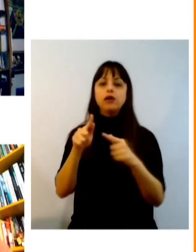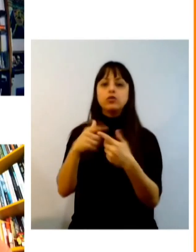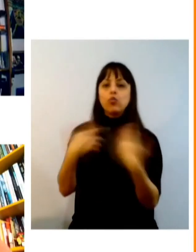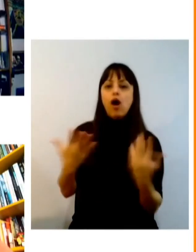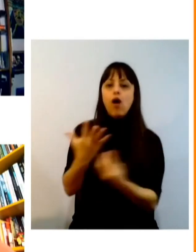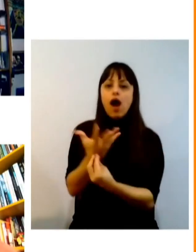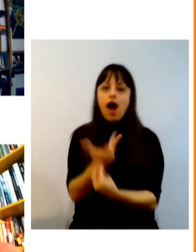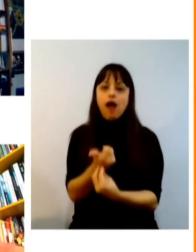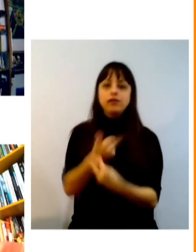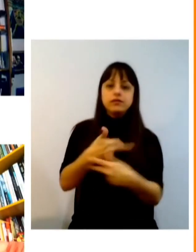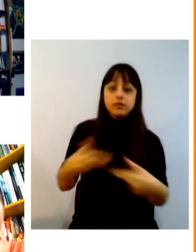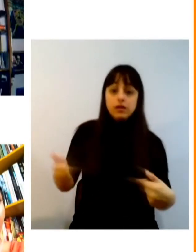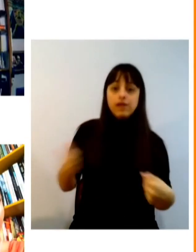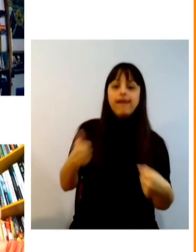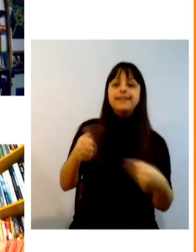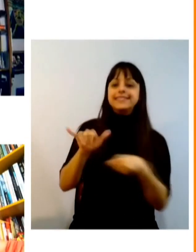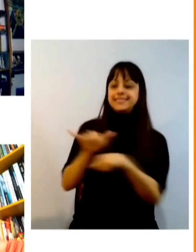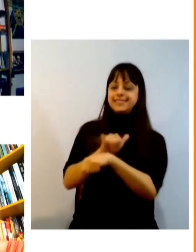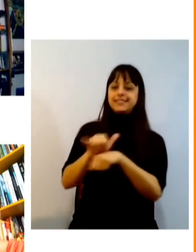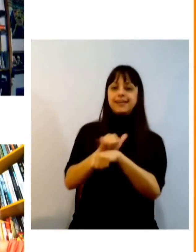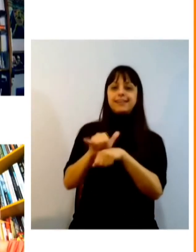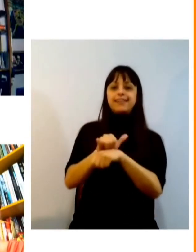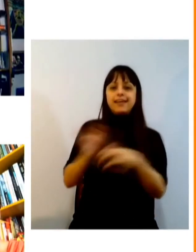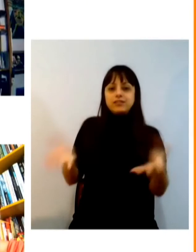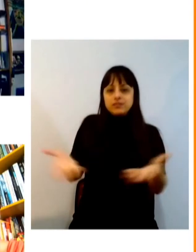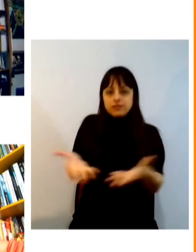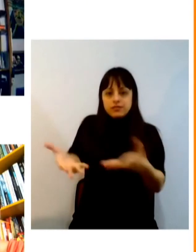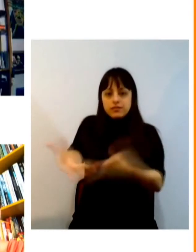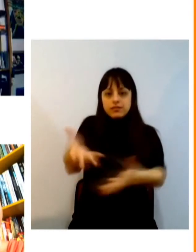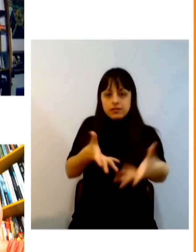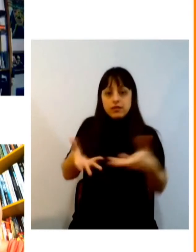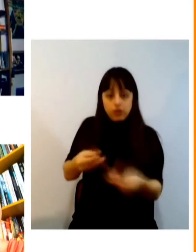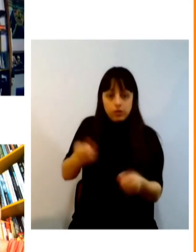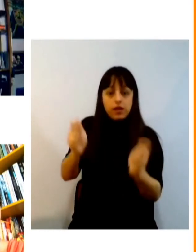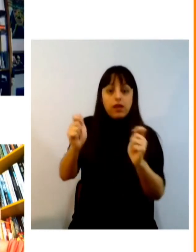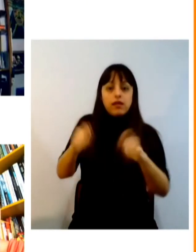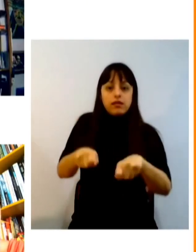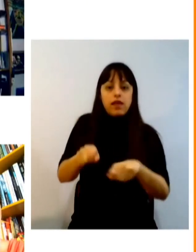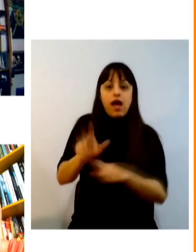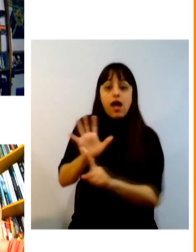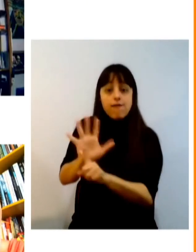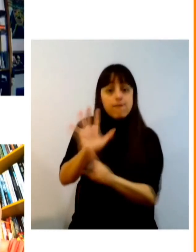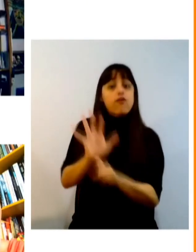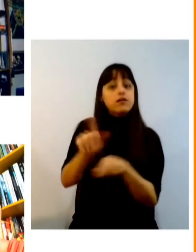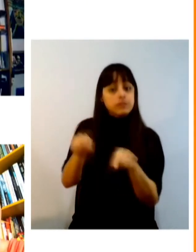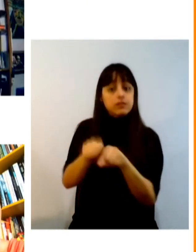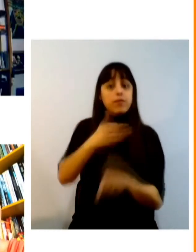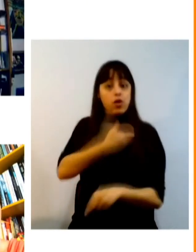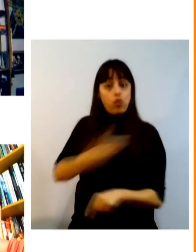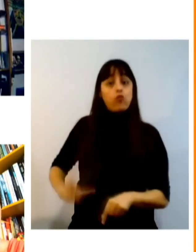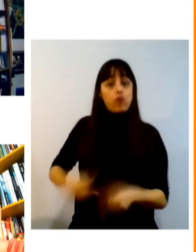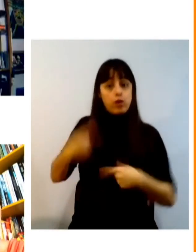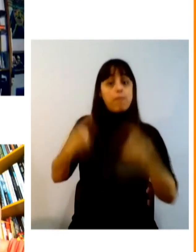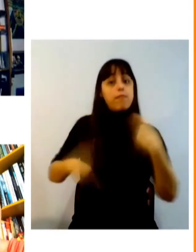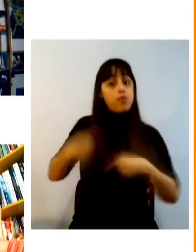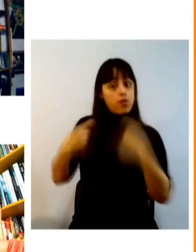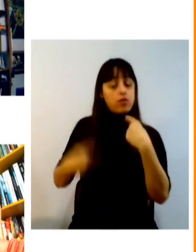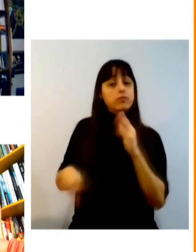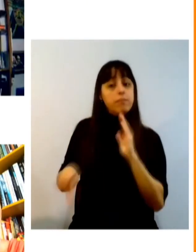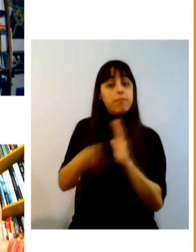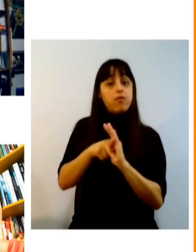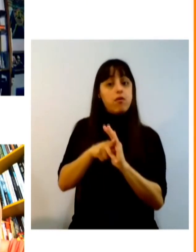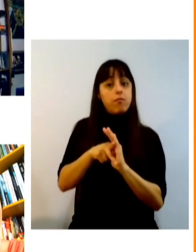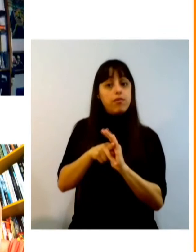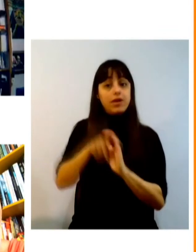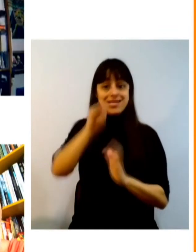estratégia até com a possibilidade de influenciar em política pública com setores específicos então é